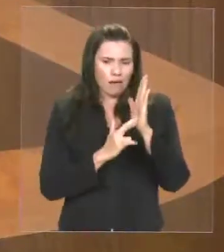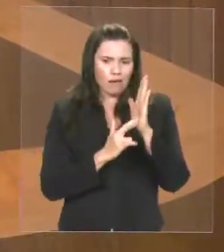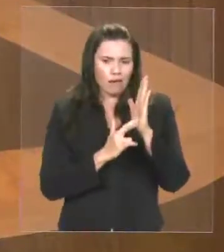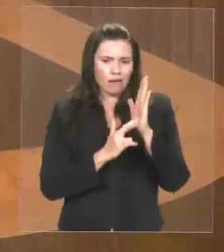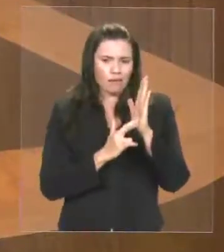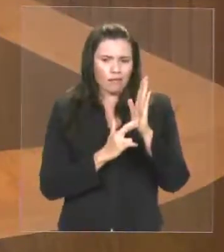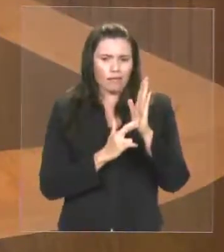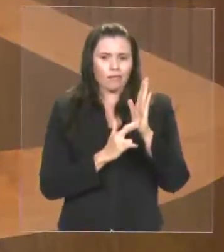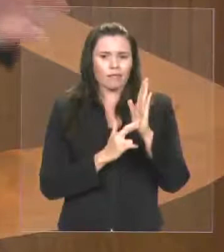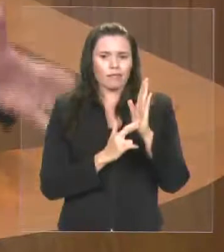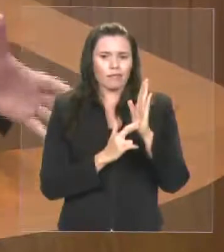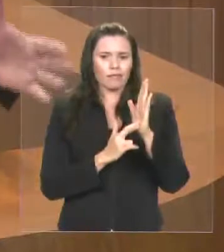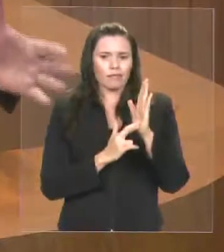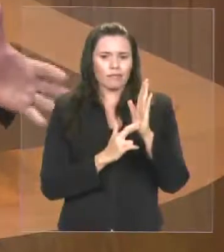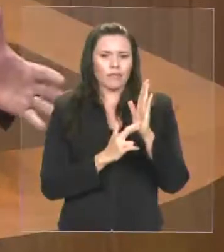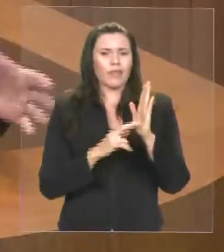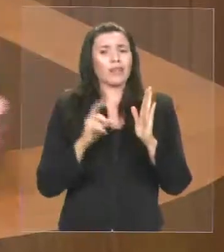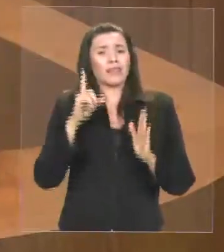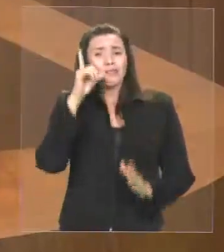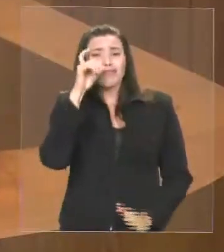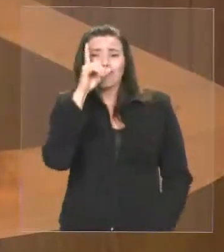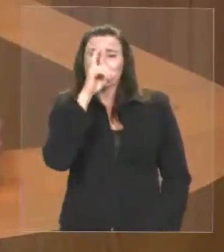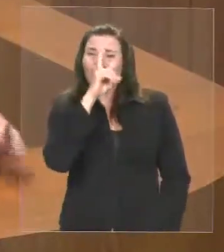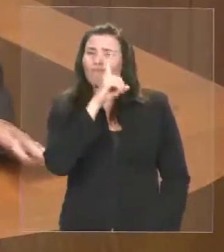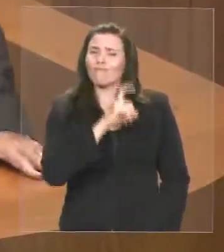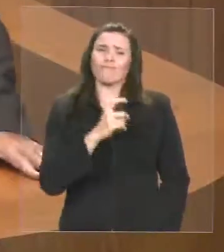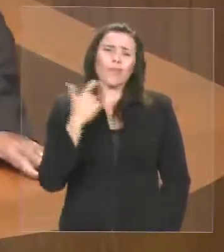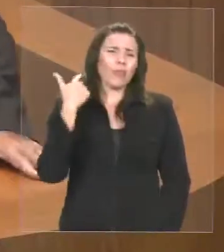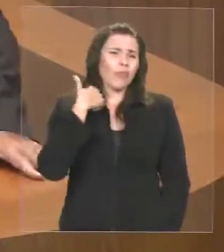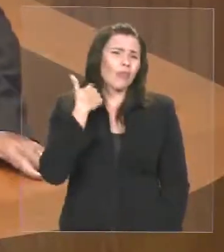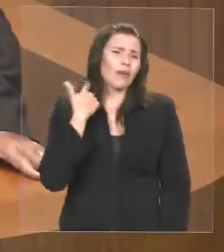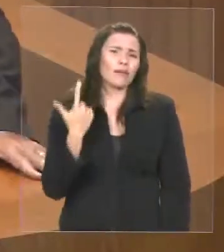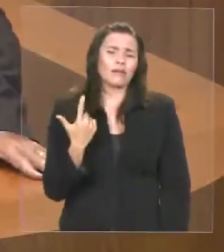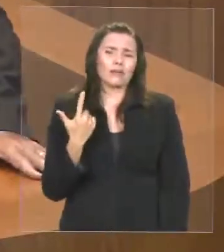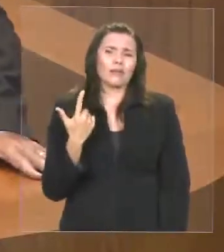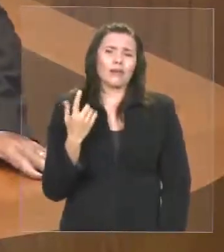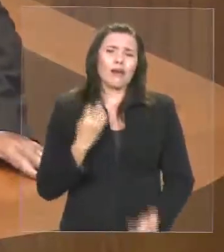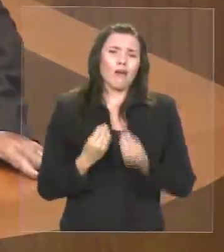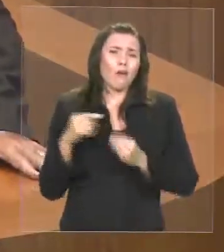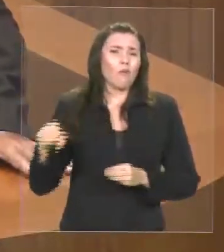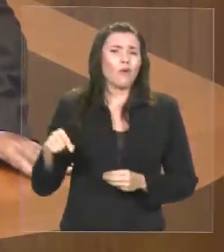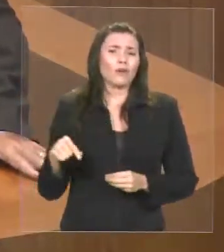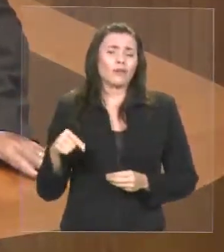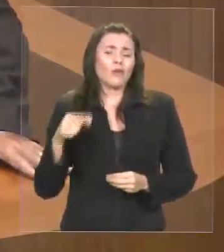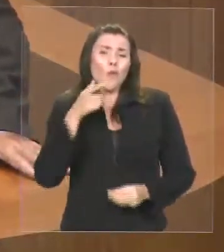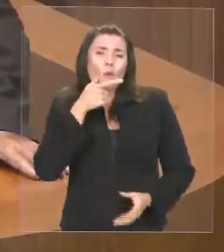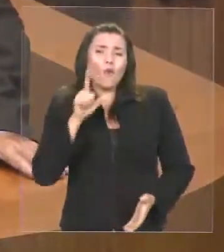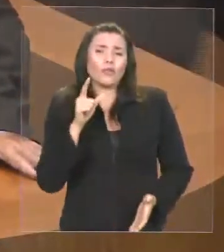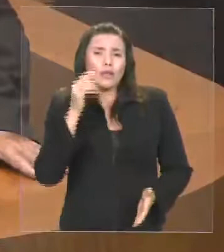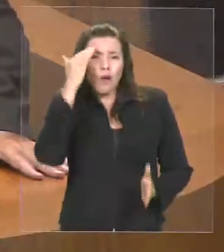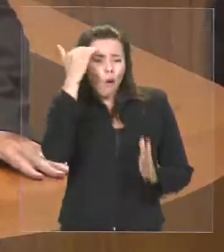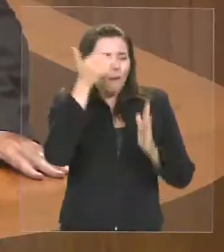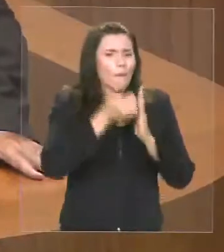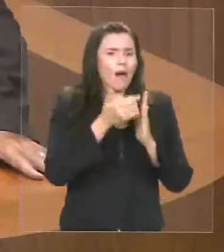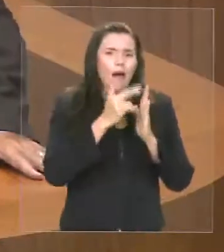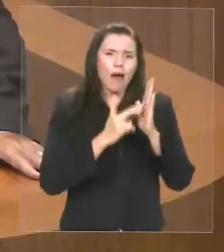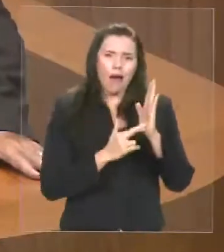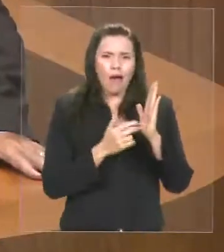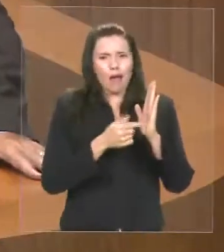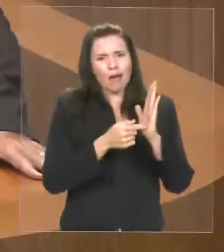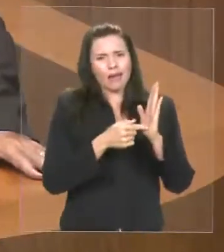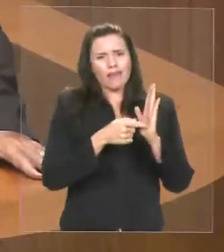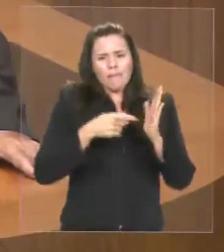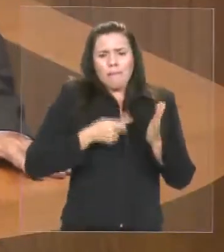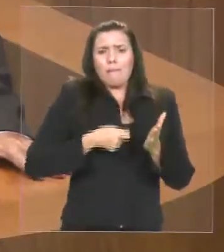praticamente nenhum pequeno atacadista consegue atingir essa burocracia que é exigida pela máquina fiscal.